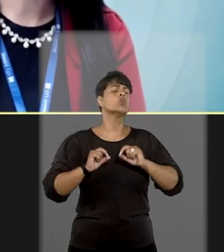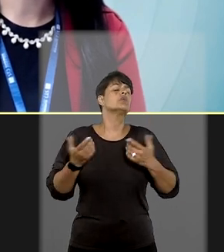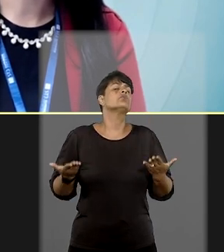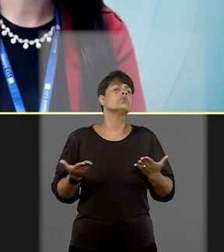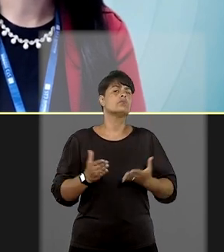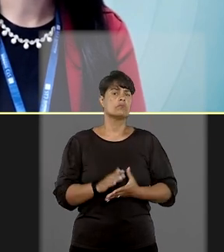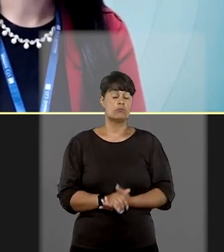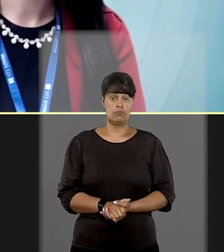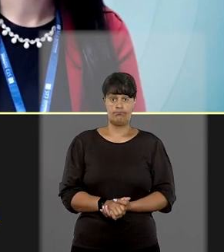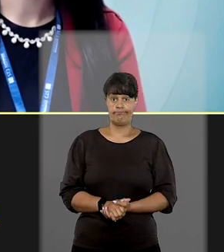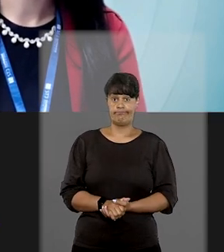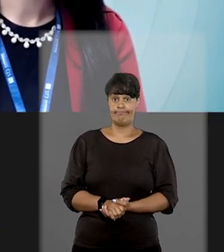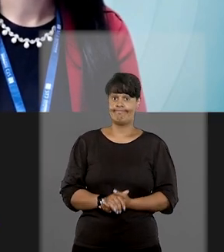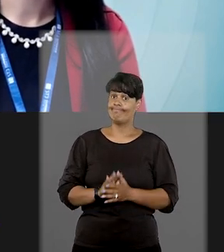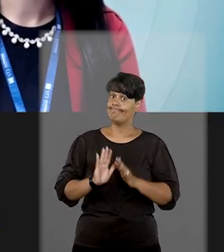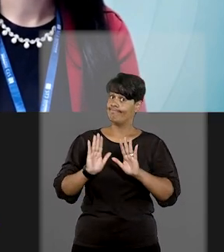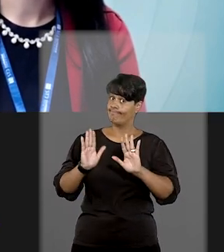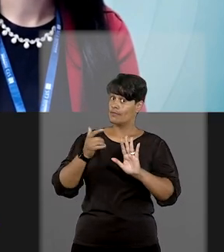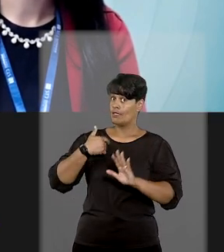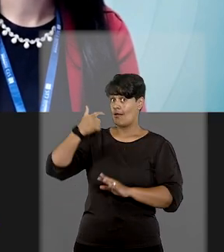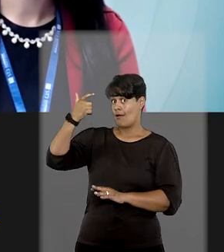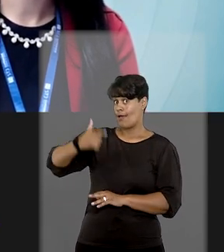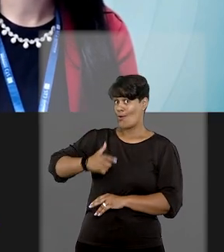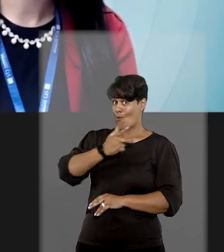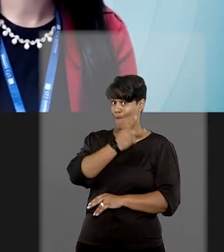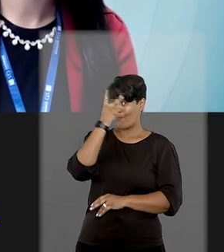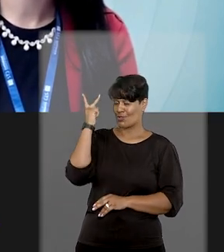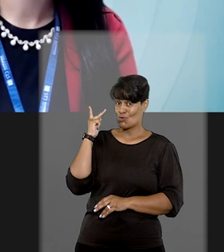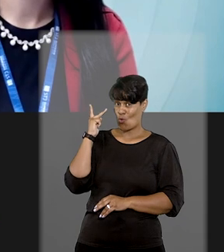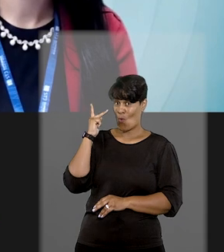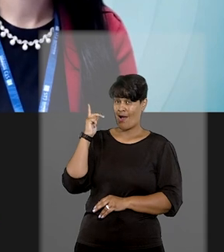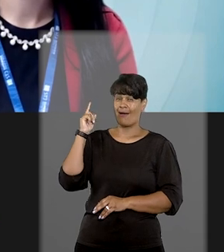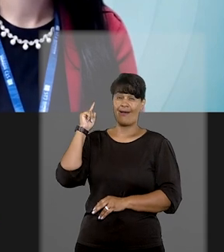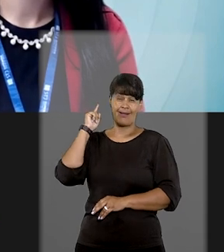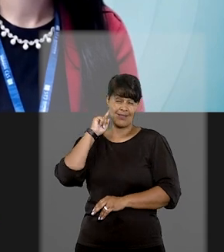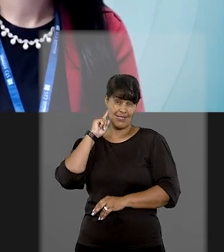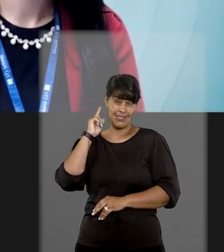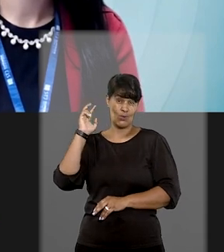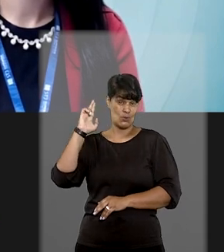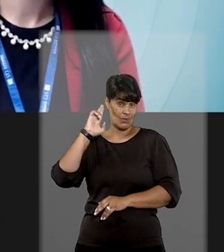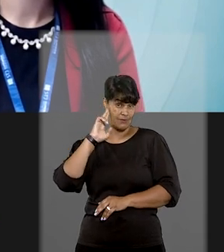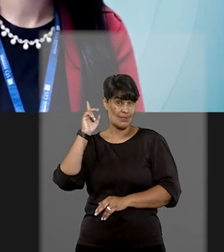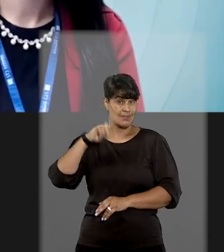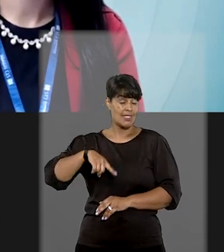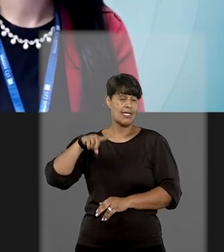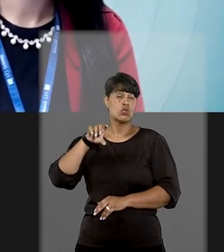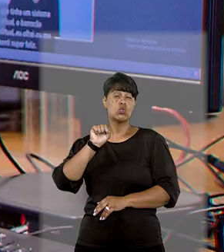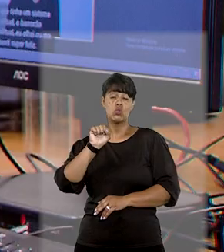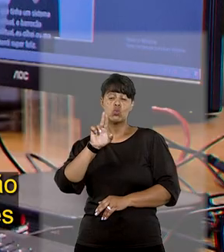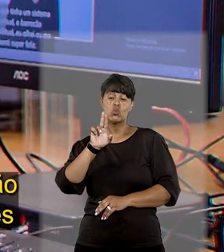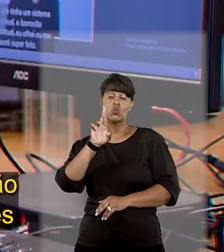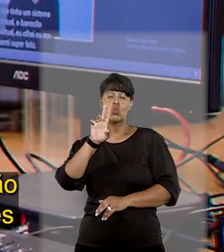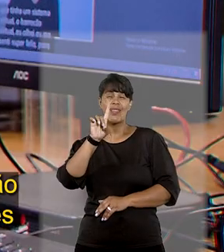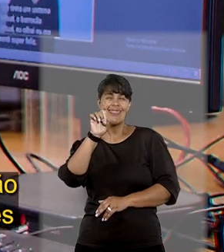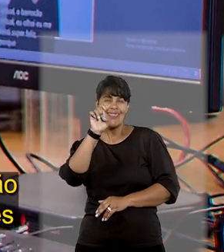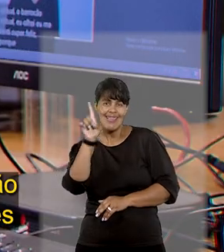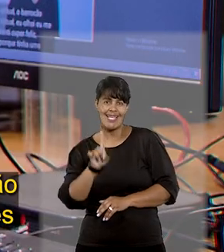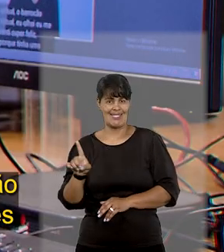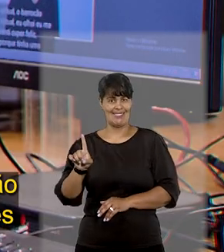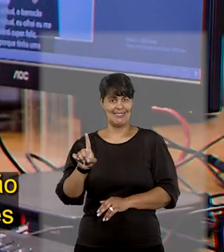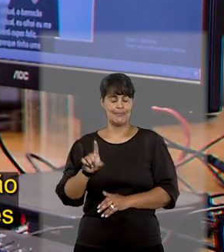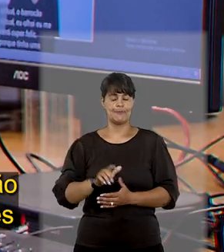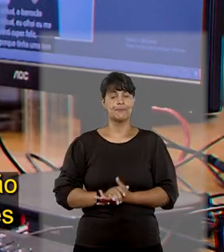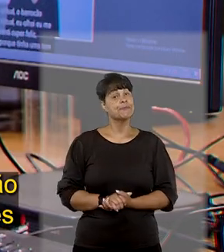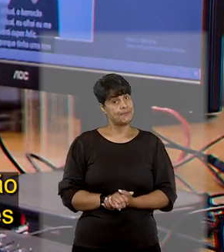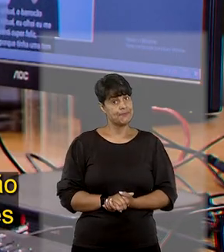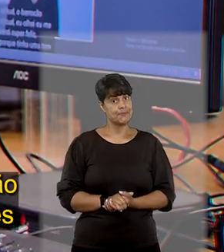doutor? A pessoa com deficiência auditiva, sou o TES. A elaboração da